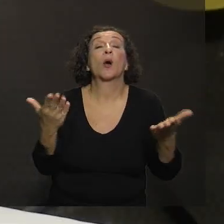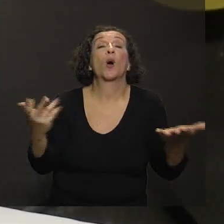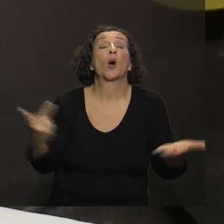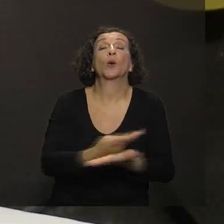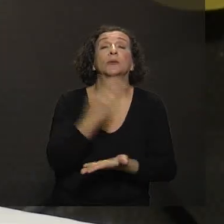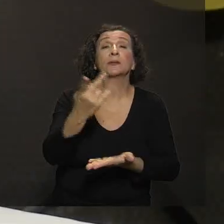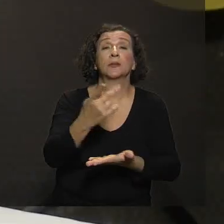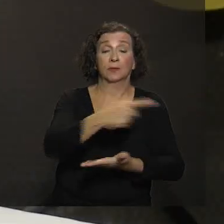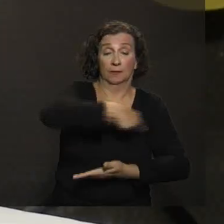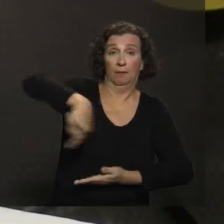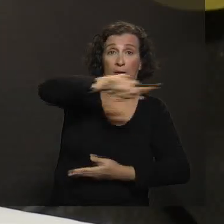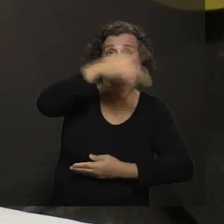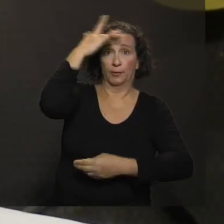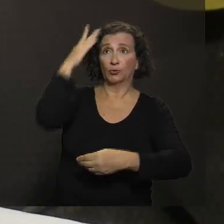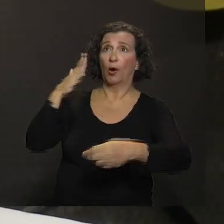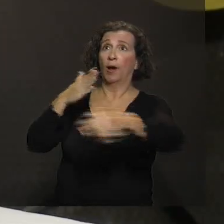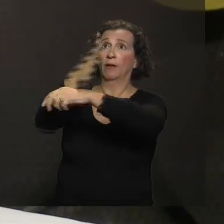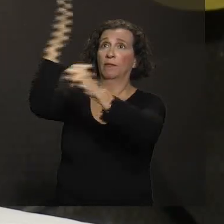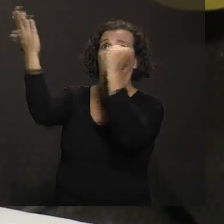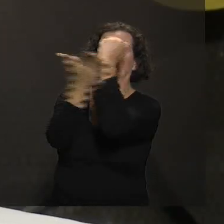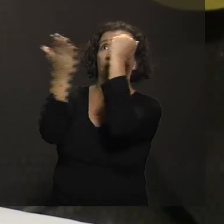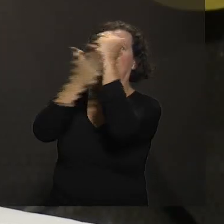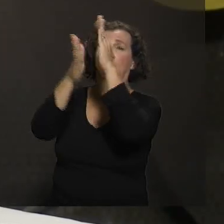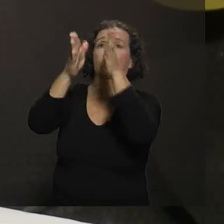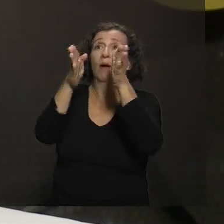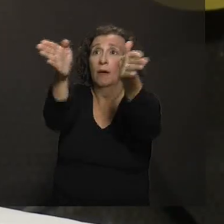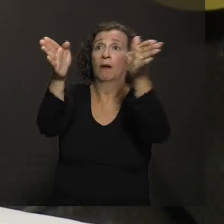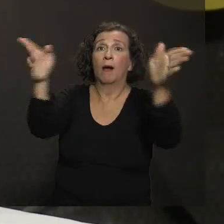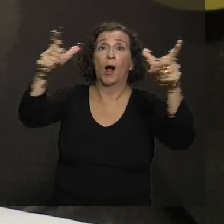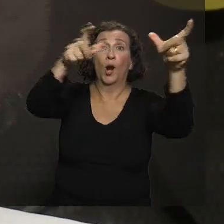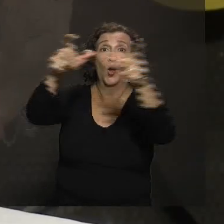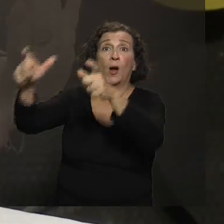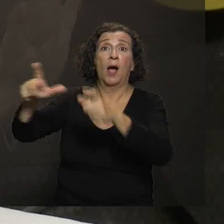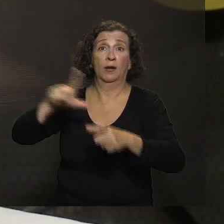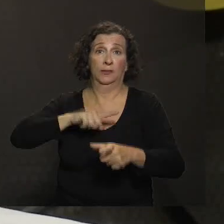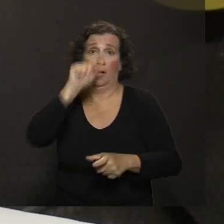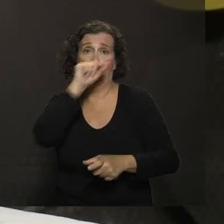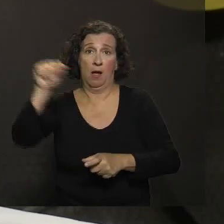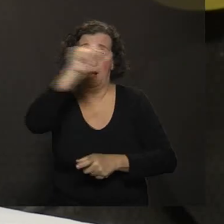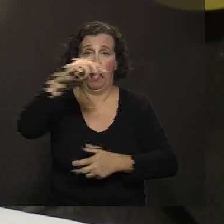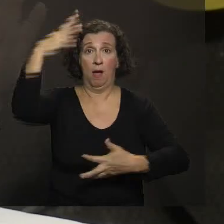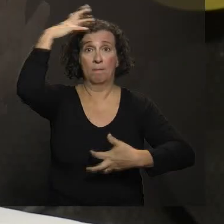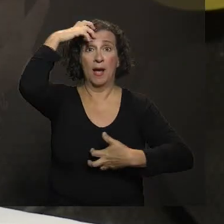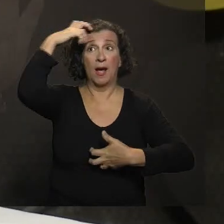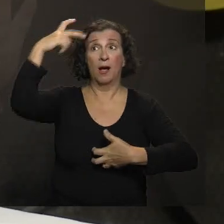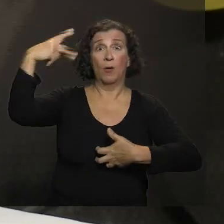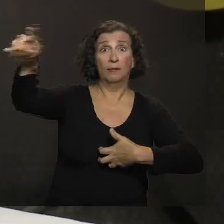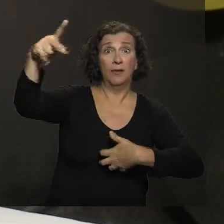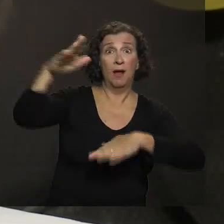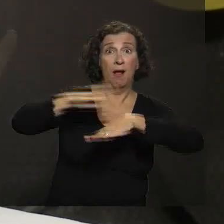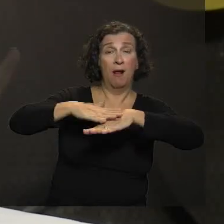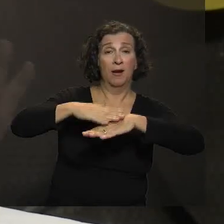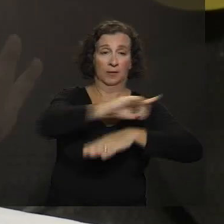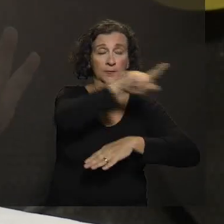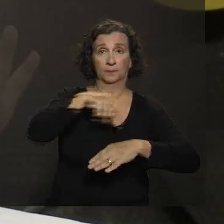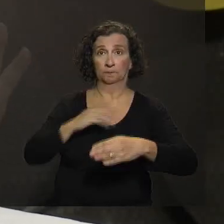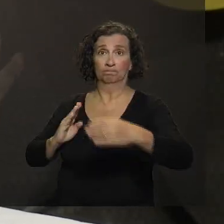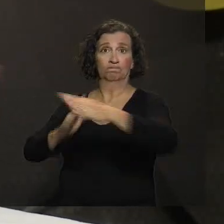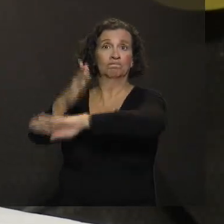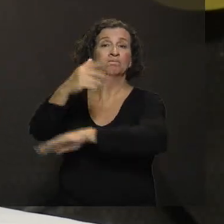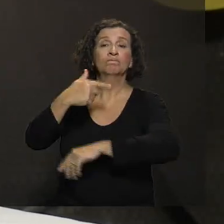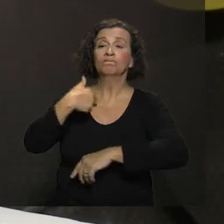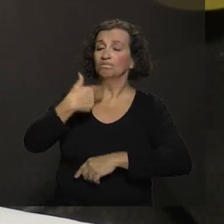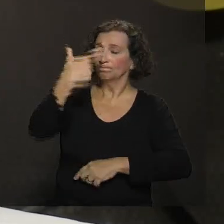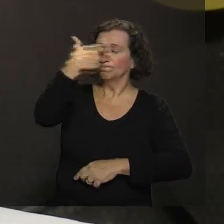homem está invadindo o local onde está o mosquito, onde está o macaco. Lá é o habitat deles e a gente está indo para lá, sem a proteção da